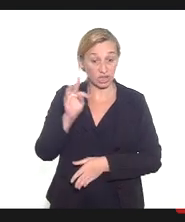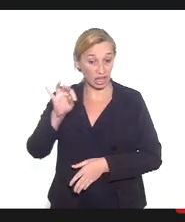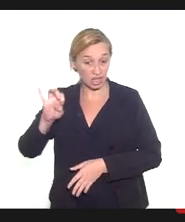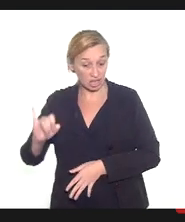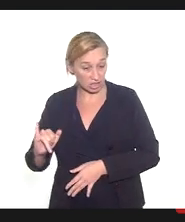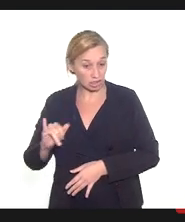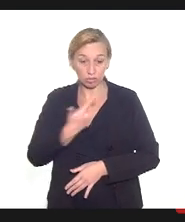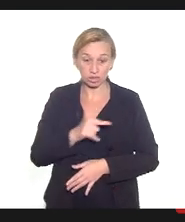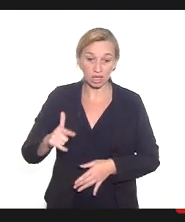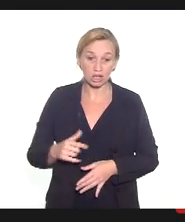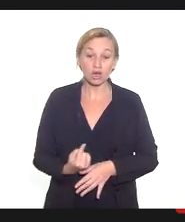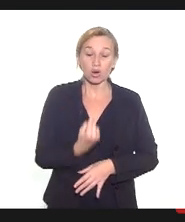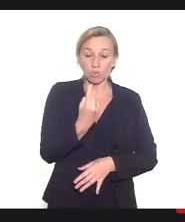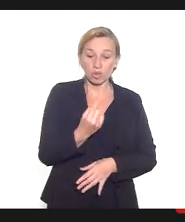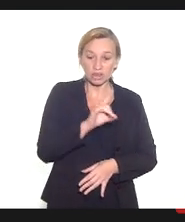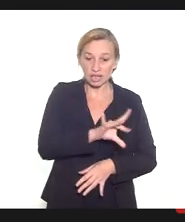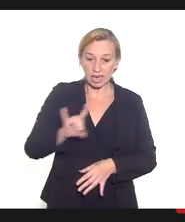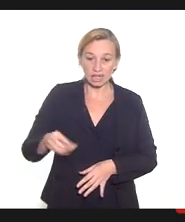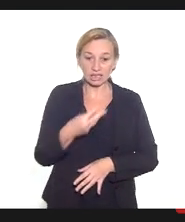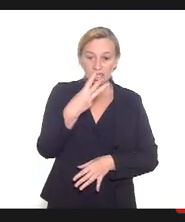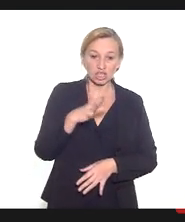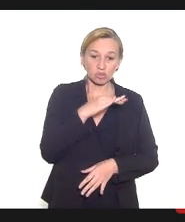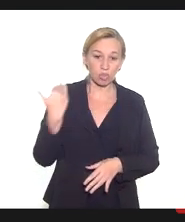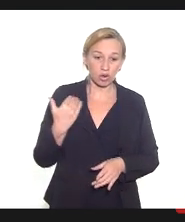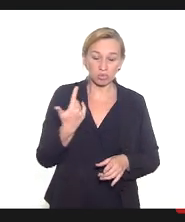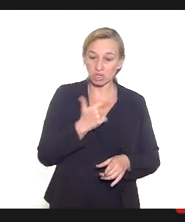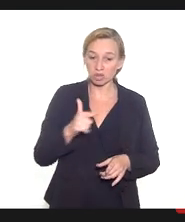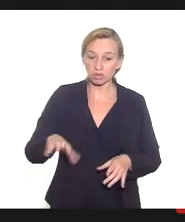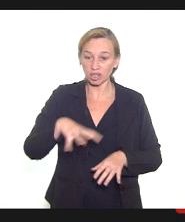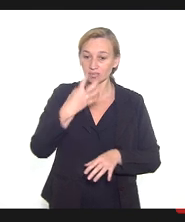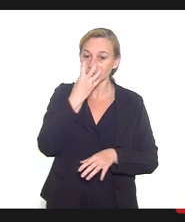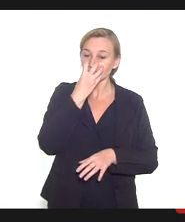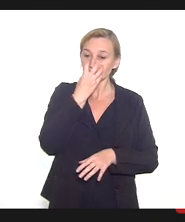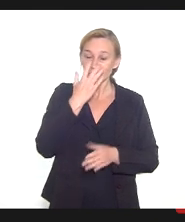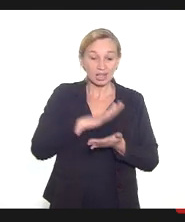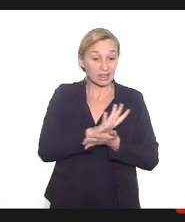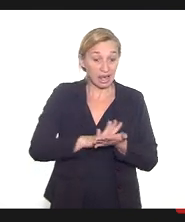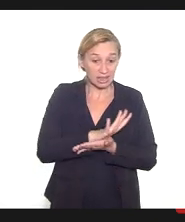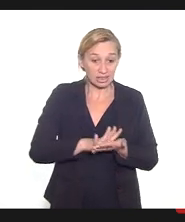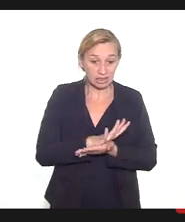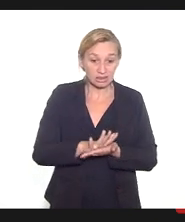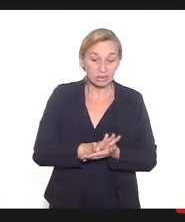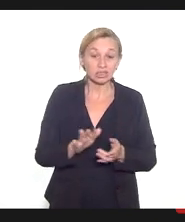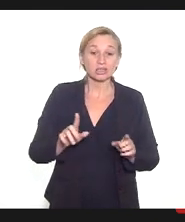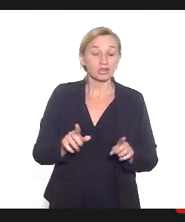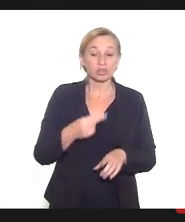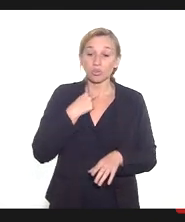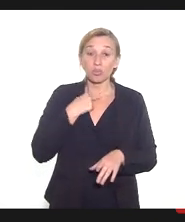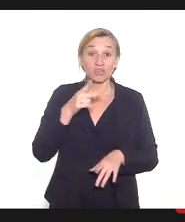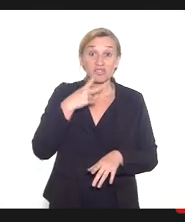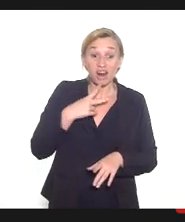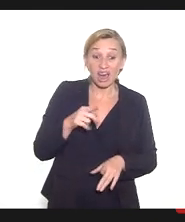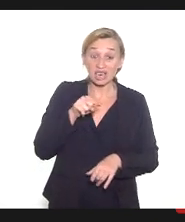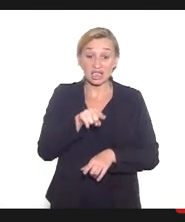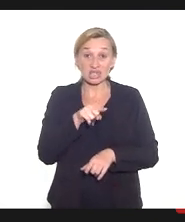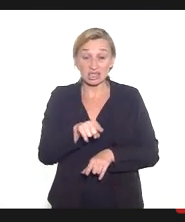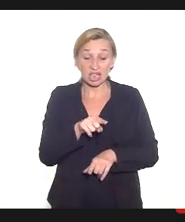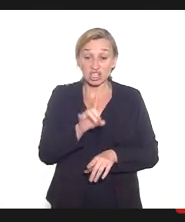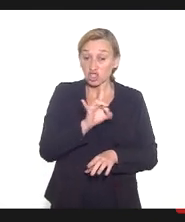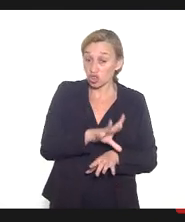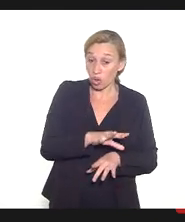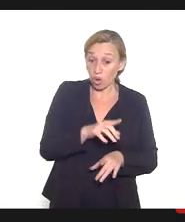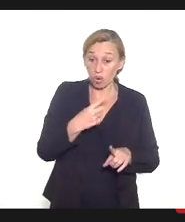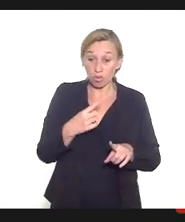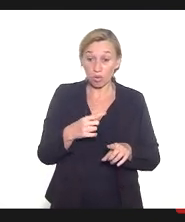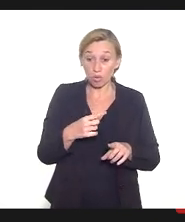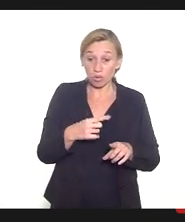uma de cada 3 morrem sem ser entubada e colocada em ventilação mecânica, e não se pode dizer que isso é somente